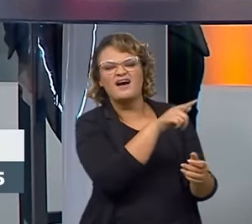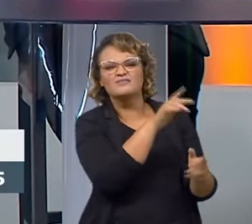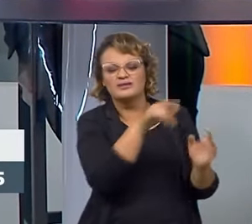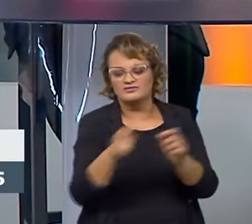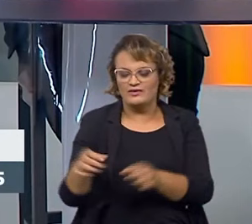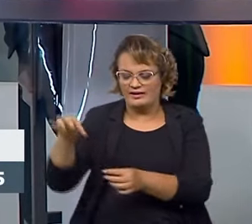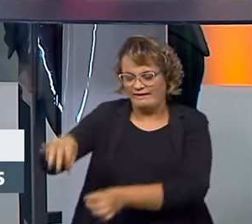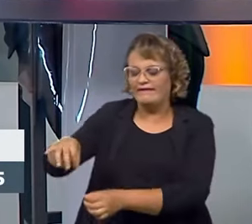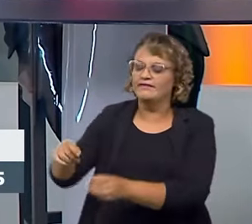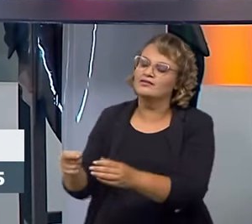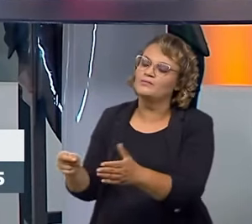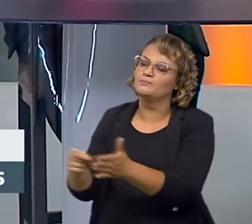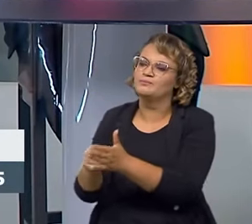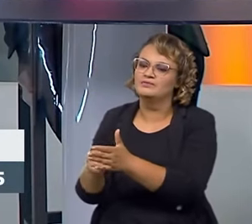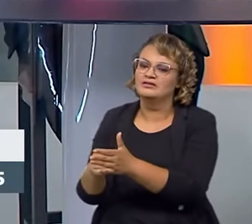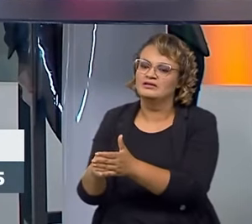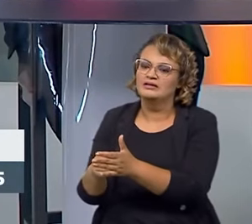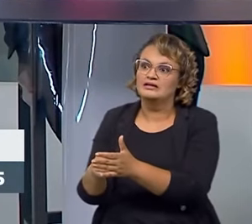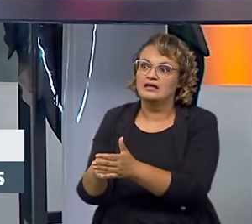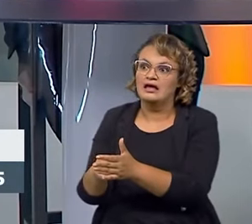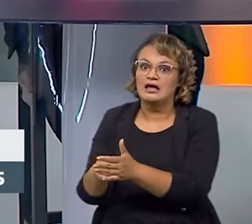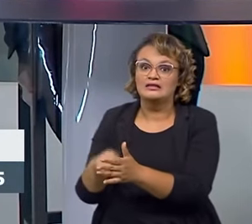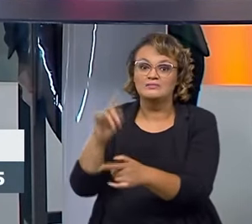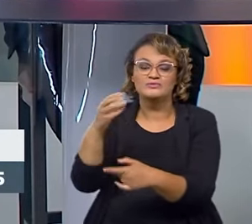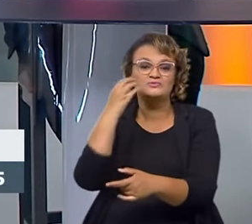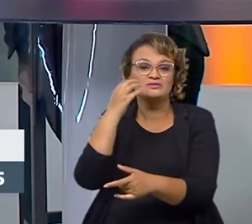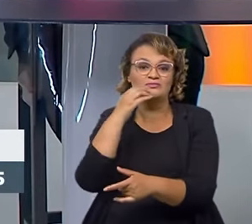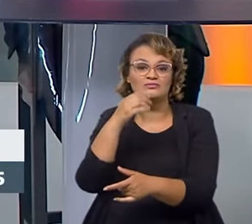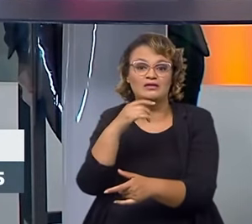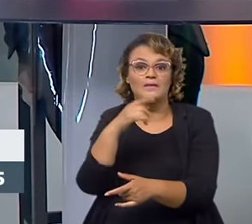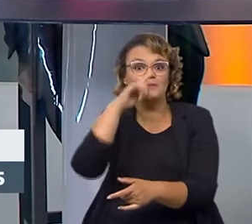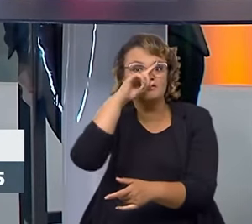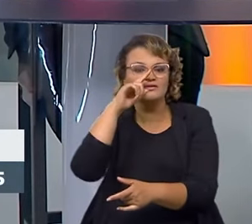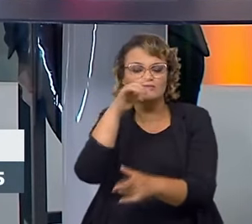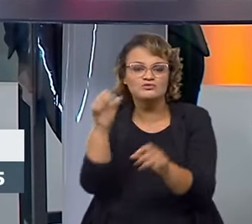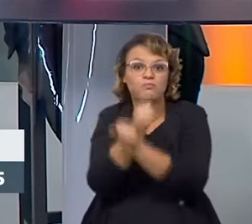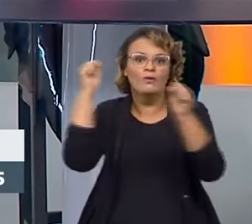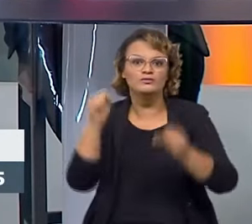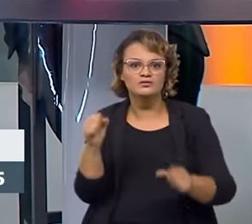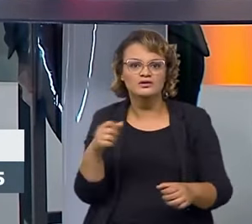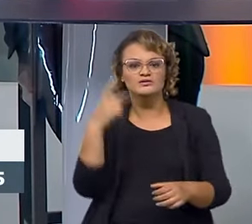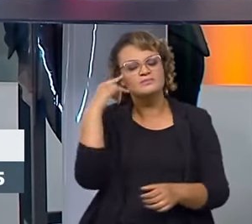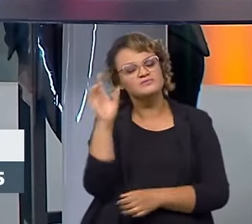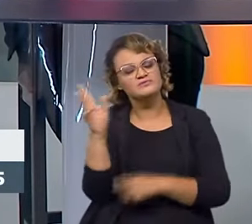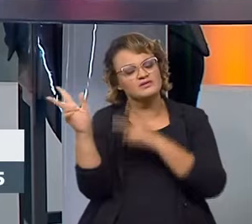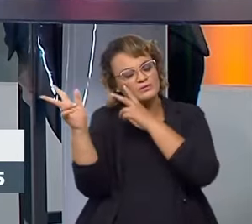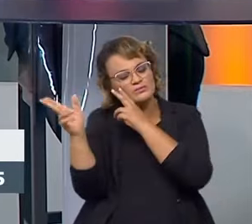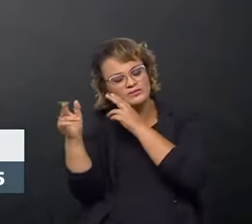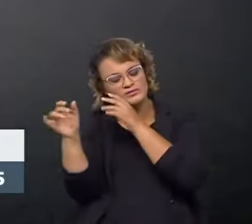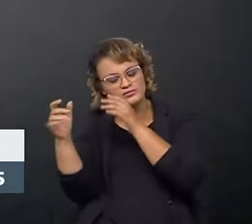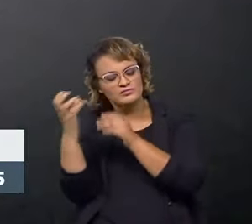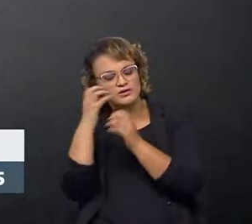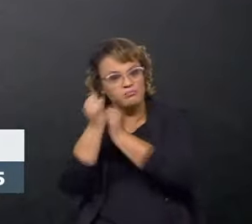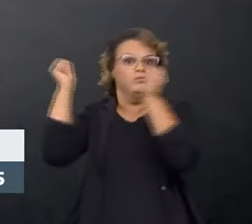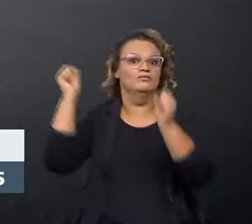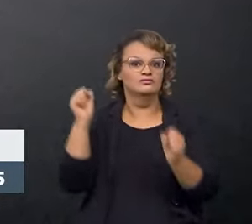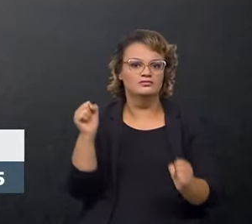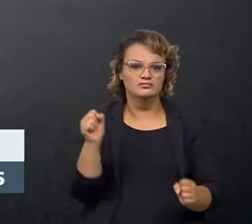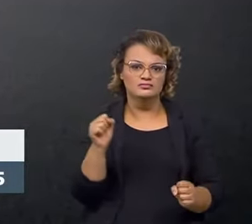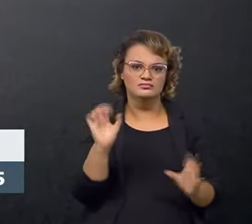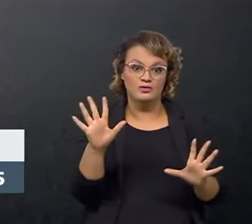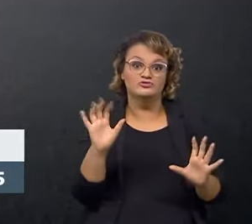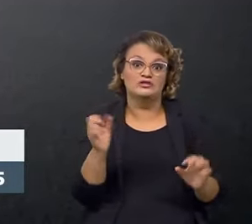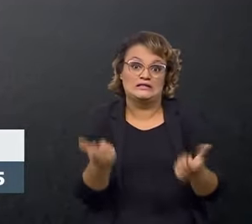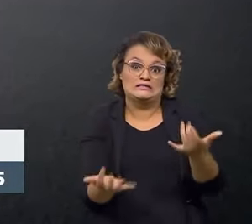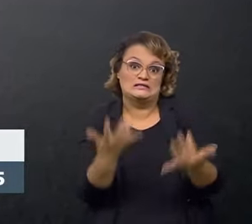carregar. Além dele estragar o teu aparelho, ele também provoca isso, explodir, já precisa estar dormindo perto do celular e explode. Incêndio,